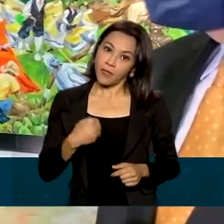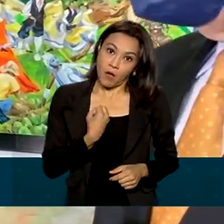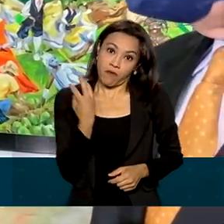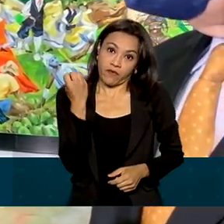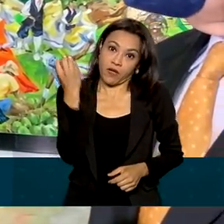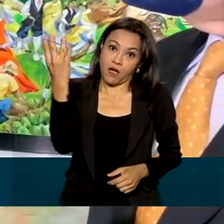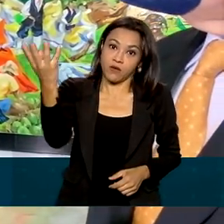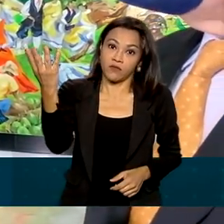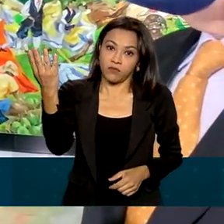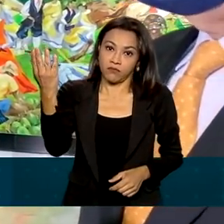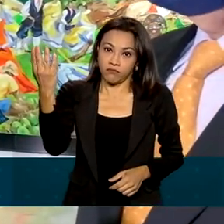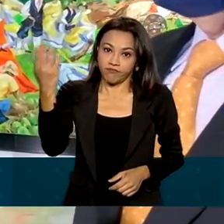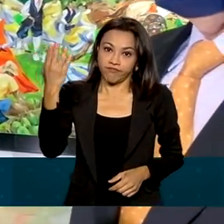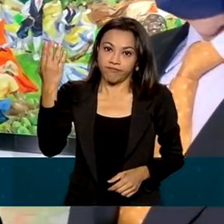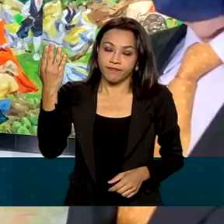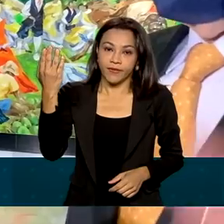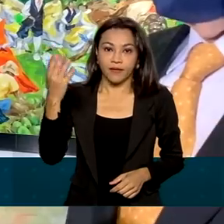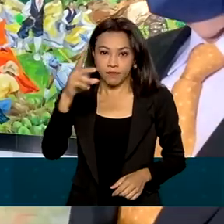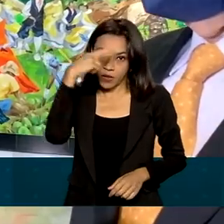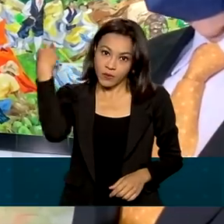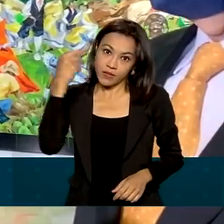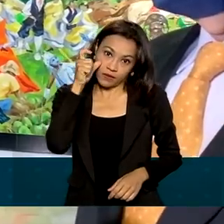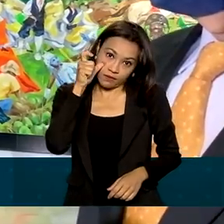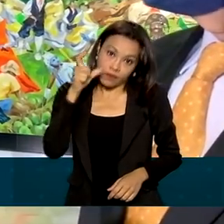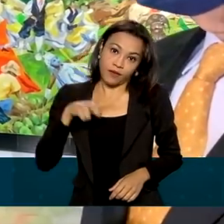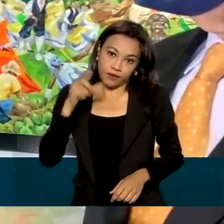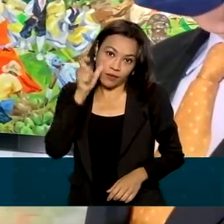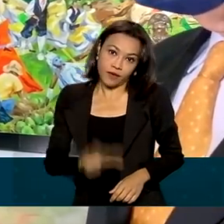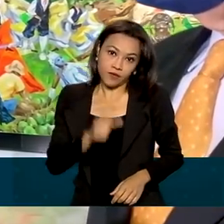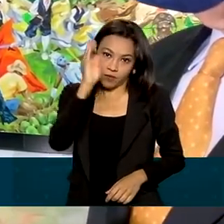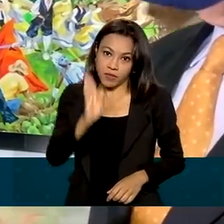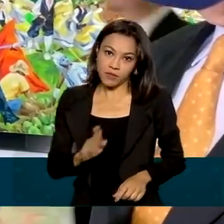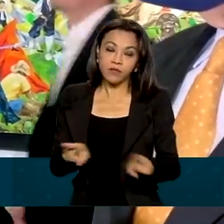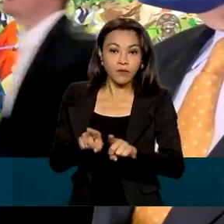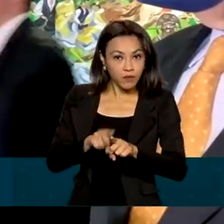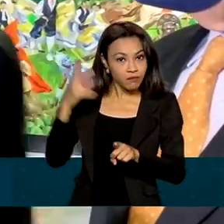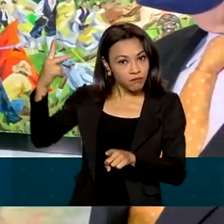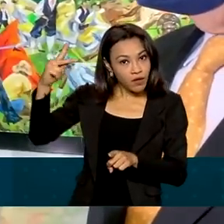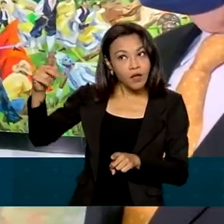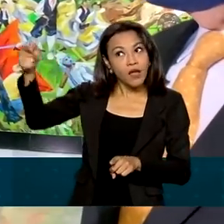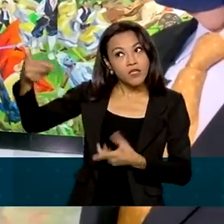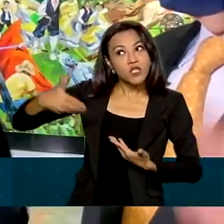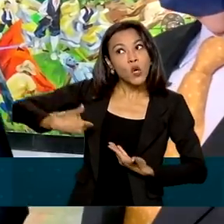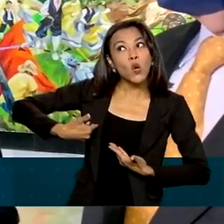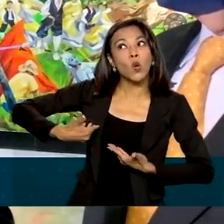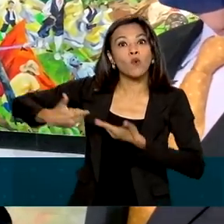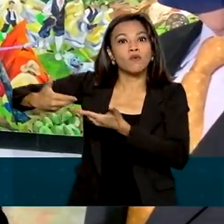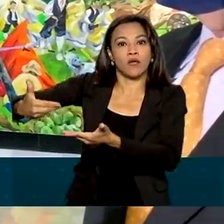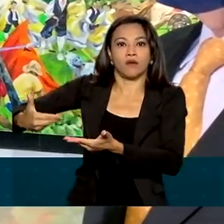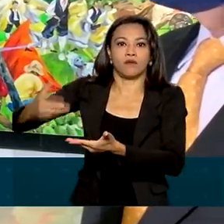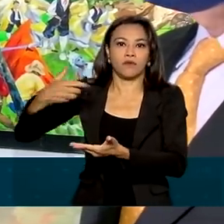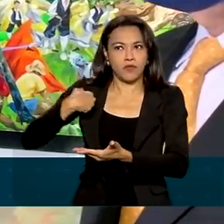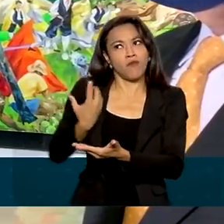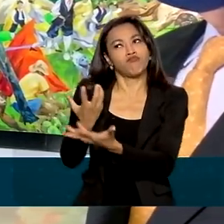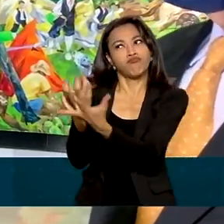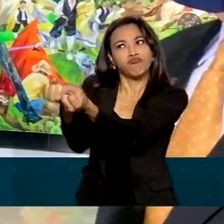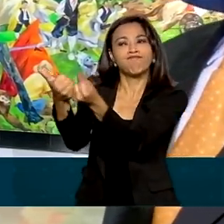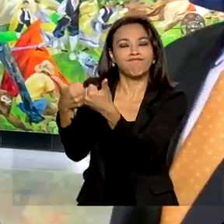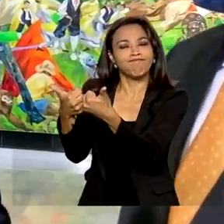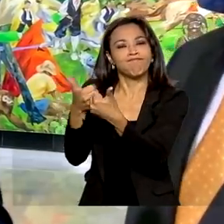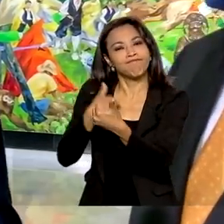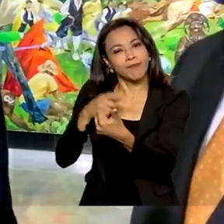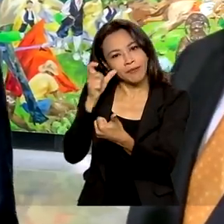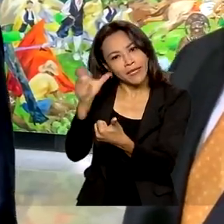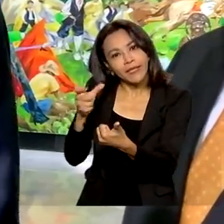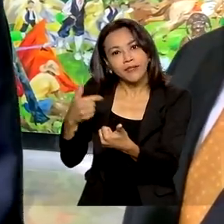que interessa pra nós e pra eles. O convite veio deles e nós aceitamos que temos interesse. Vocês